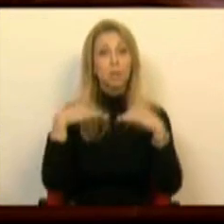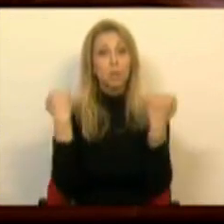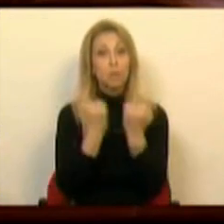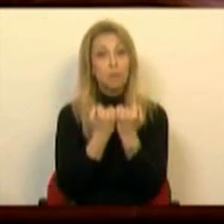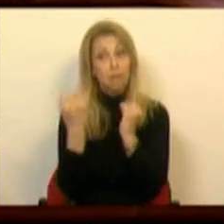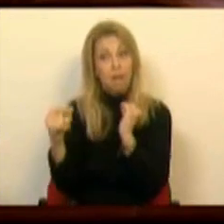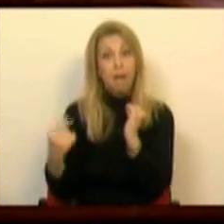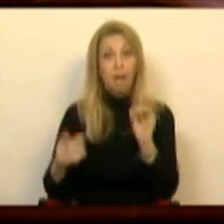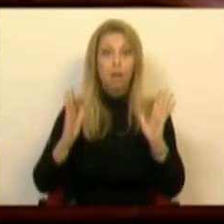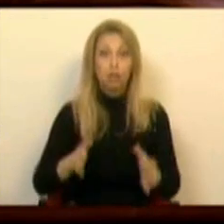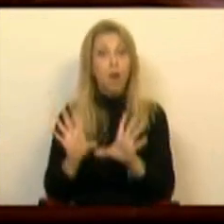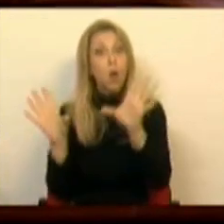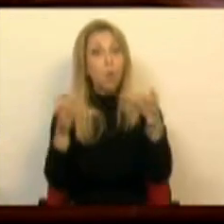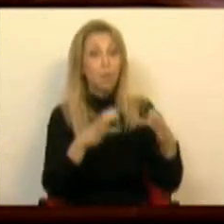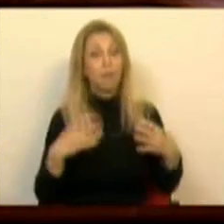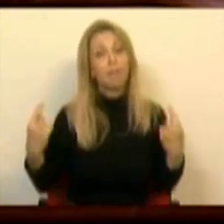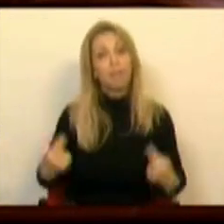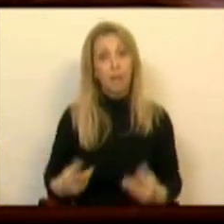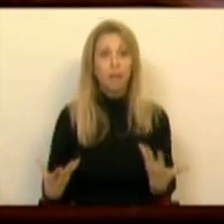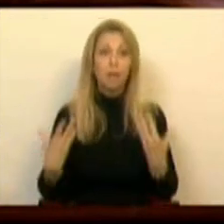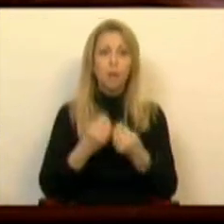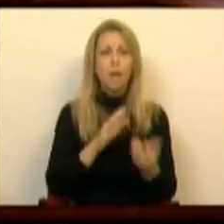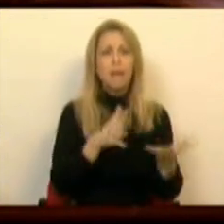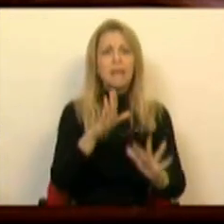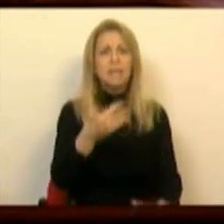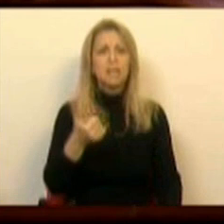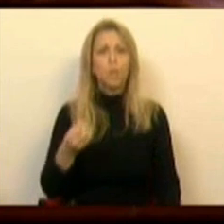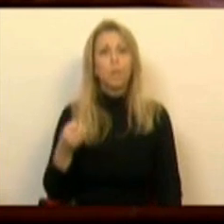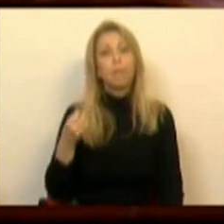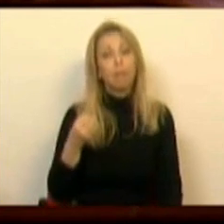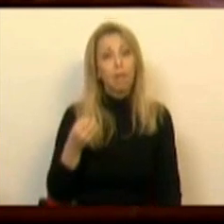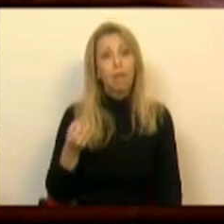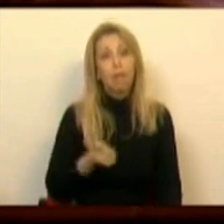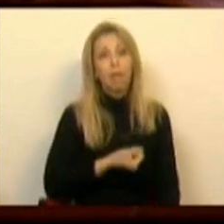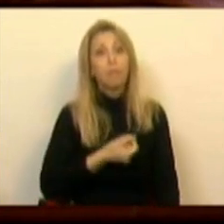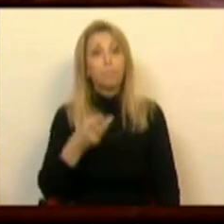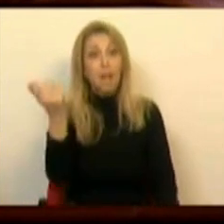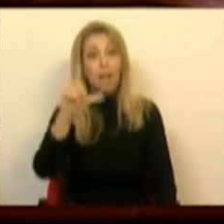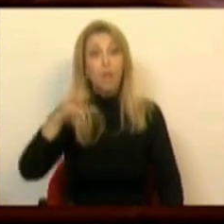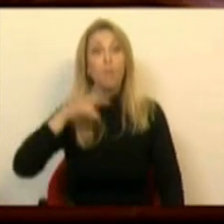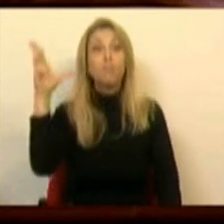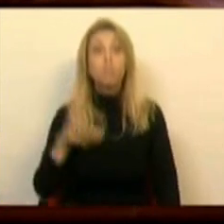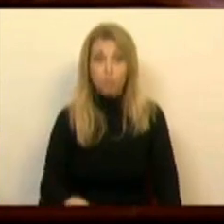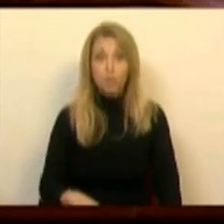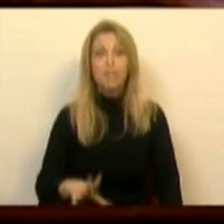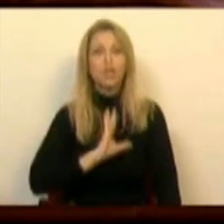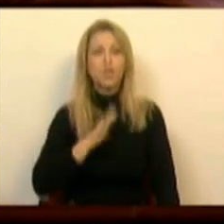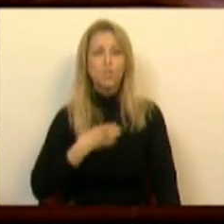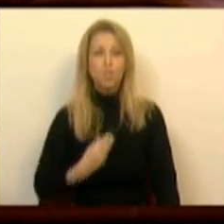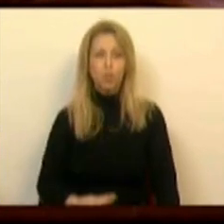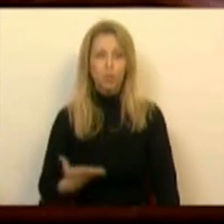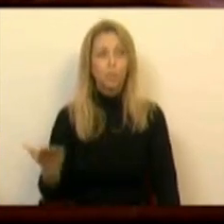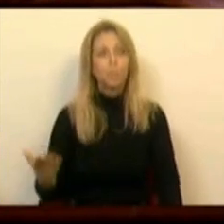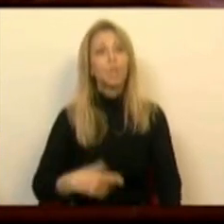já existente nas comunidades, que congrega cerca de 150 meios em língua portuguesa em todo o mundo. Os